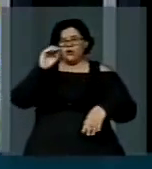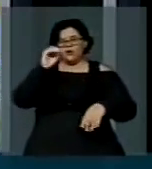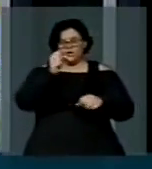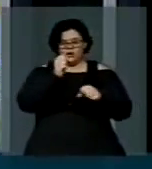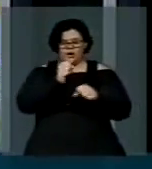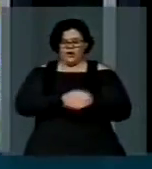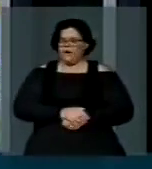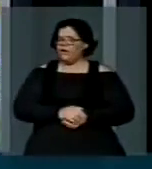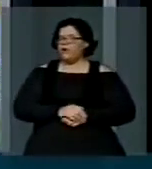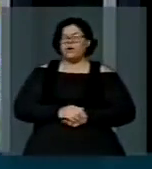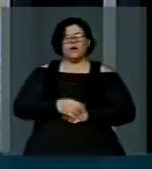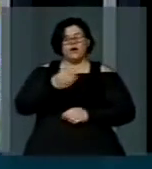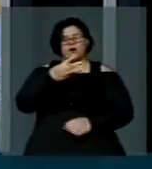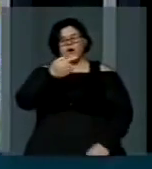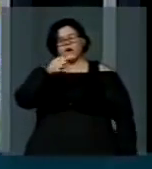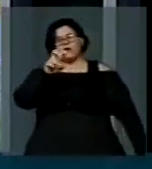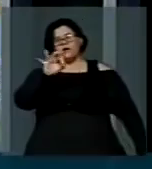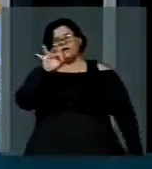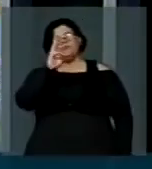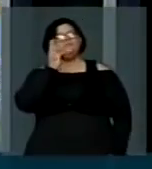375 bilhões,